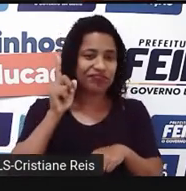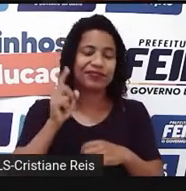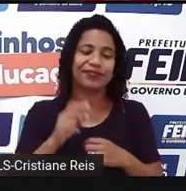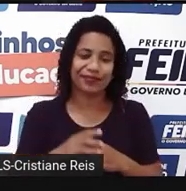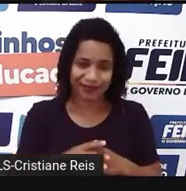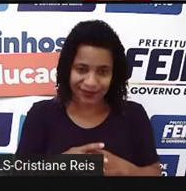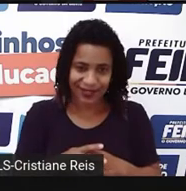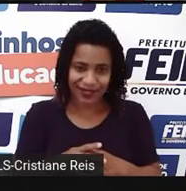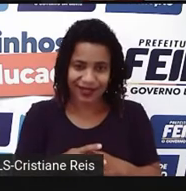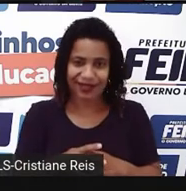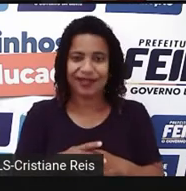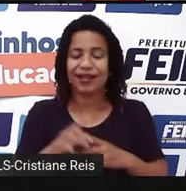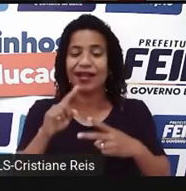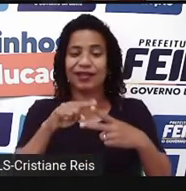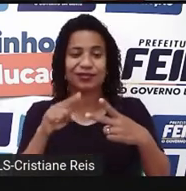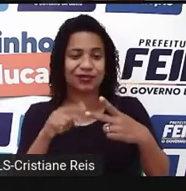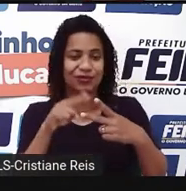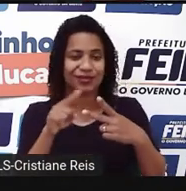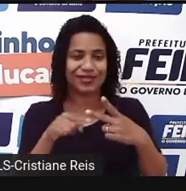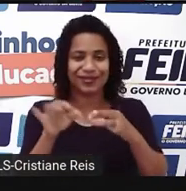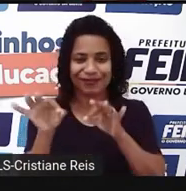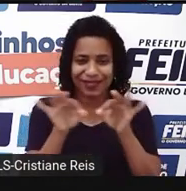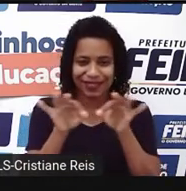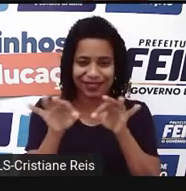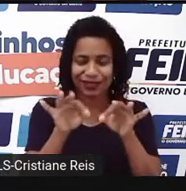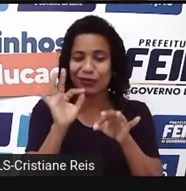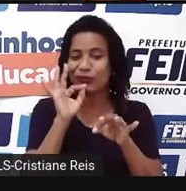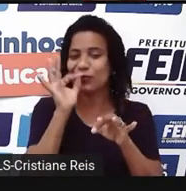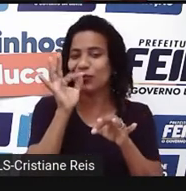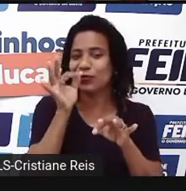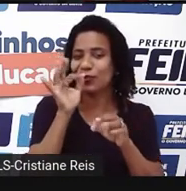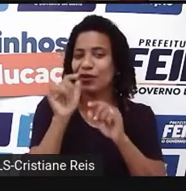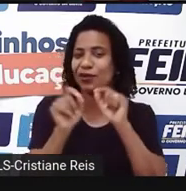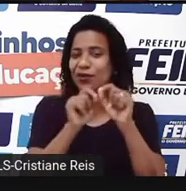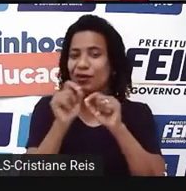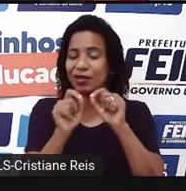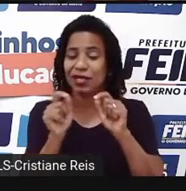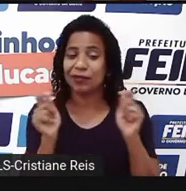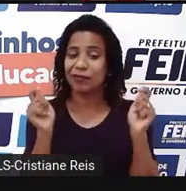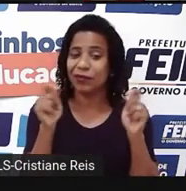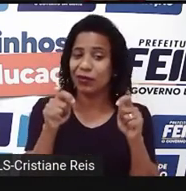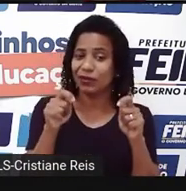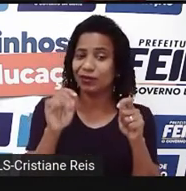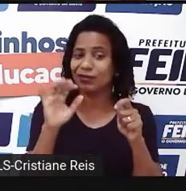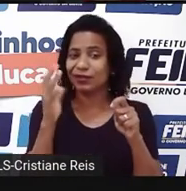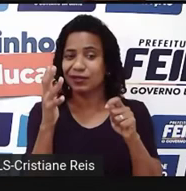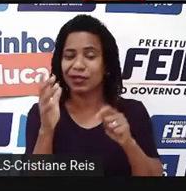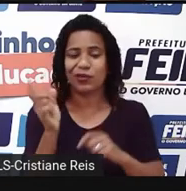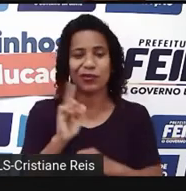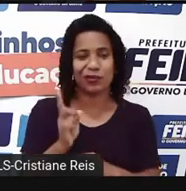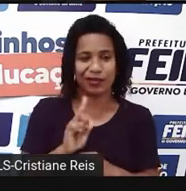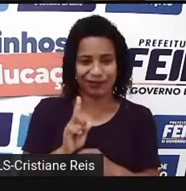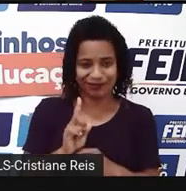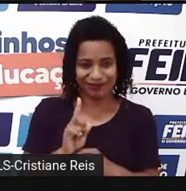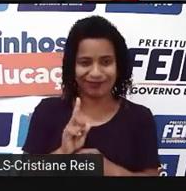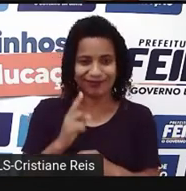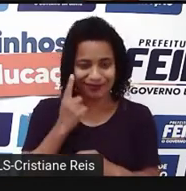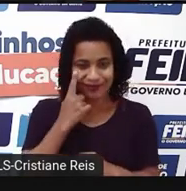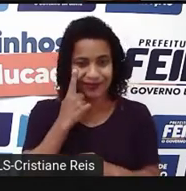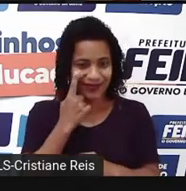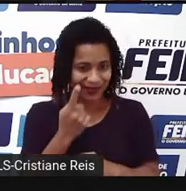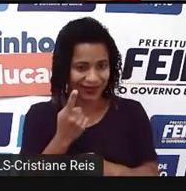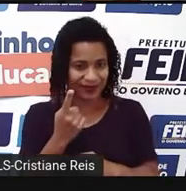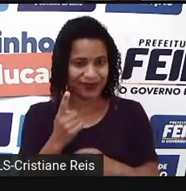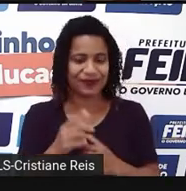planejando algo para o futuro. O pode acontecer ou não, ok? So,